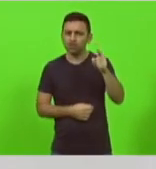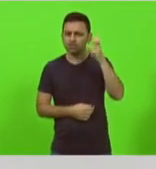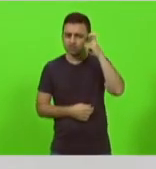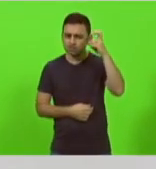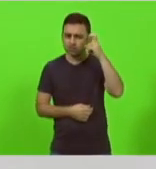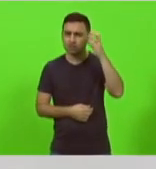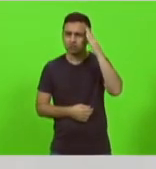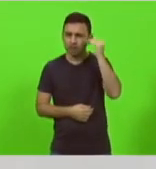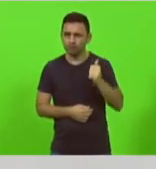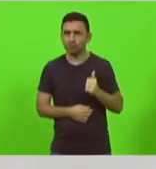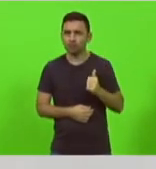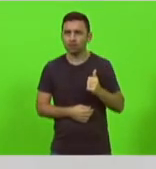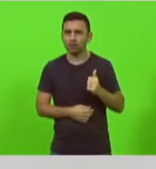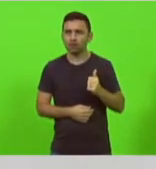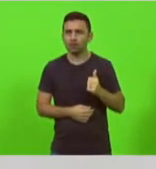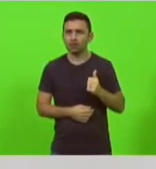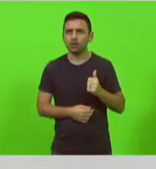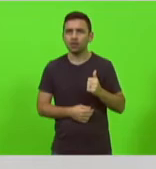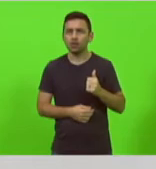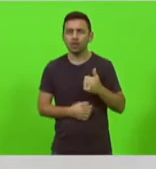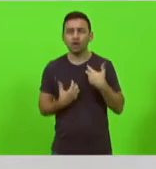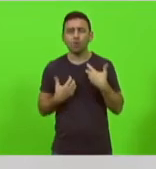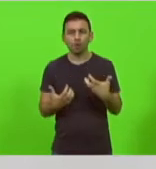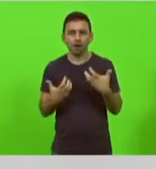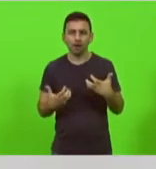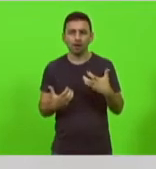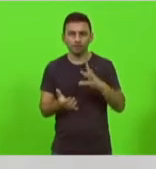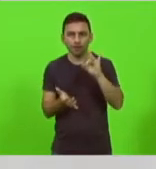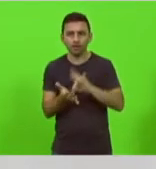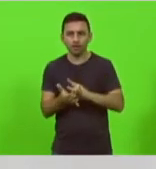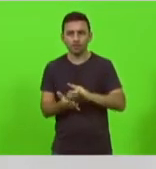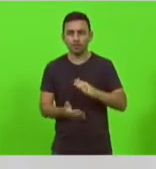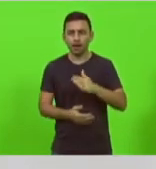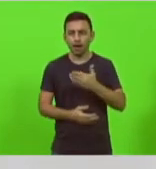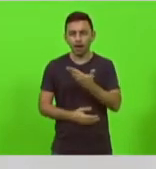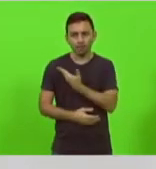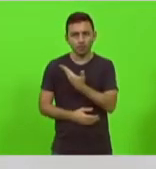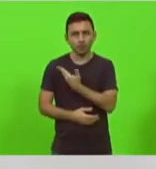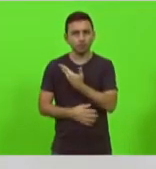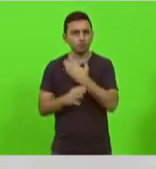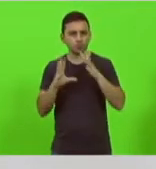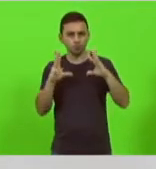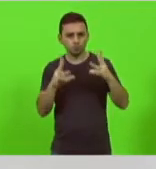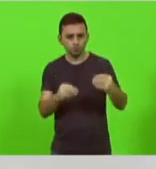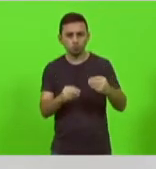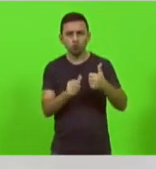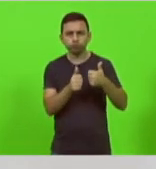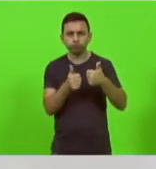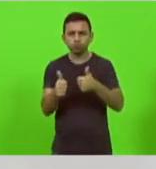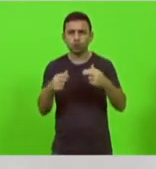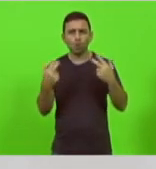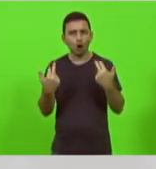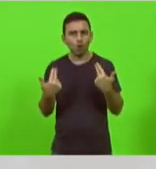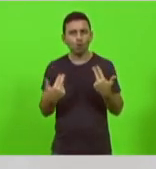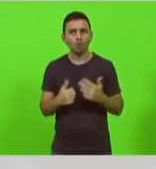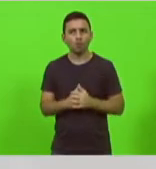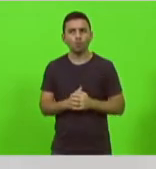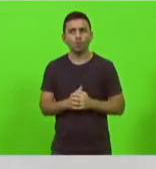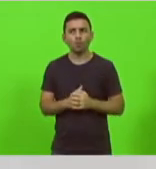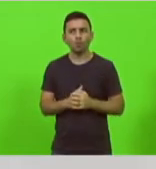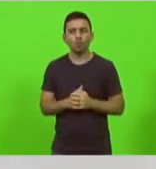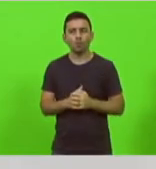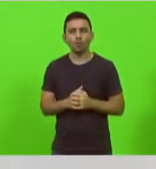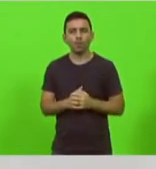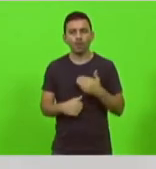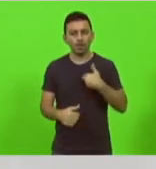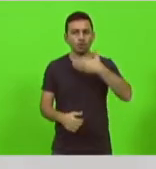alguém que tem coração eu gostaria muito que os meus colegas nossos outros colegas seguissem nesse caminho também mas eu faço uma promessa e eu